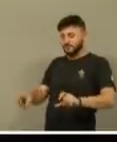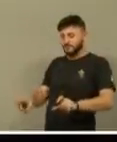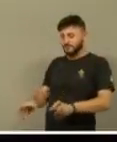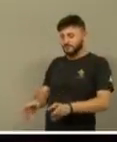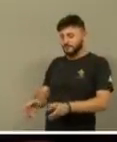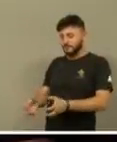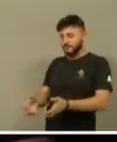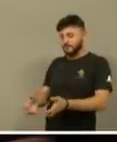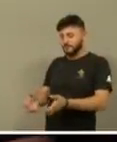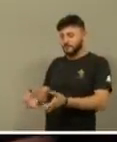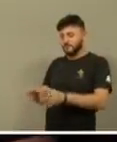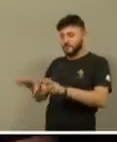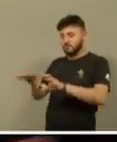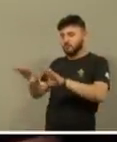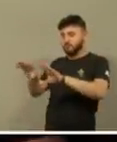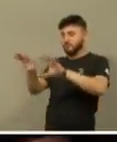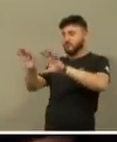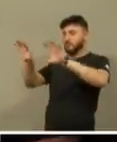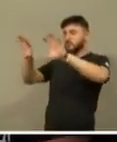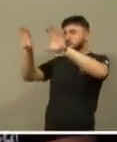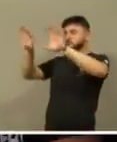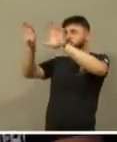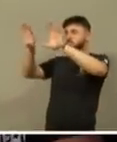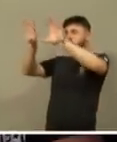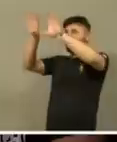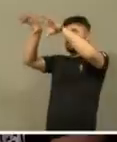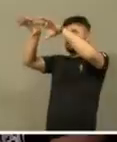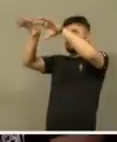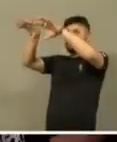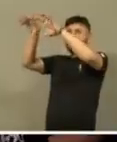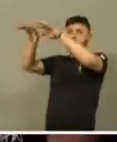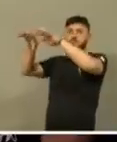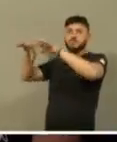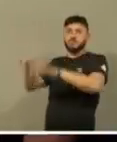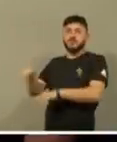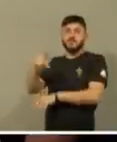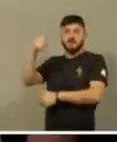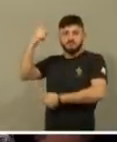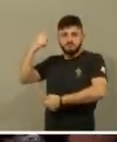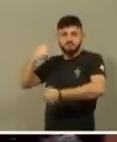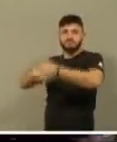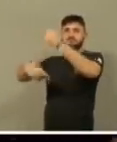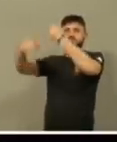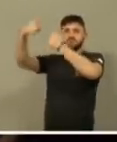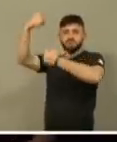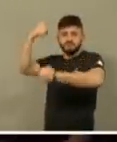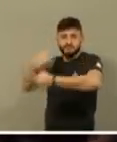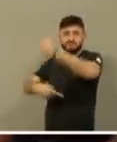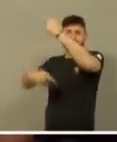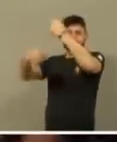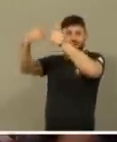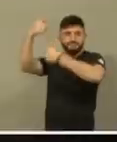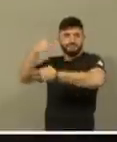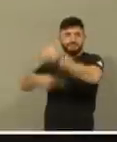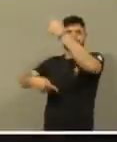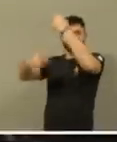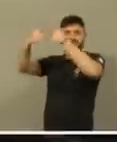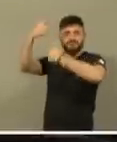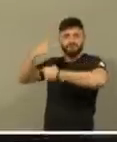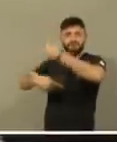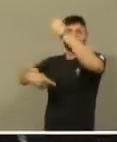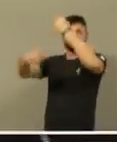aquilo que você vai proferindo, aquilo que você vai vivendo, aquilo que você vai pensando,